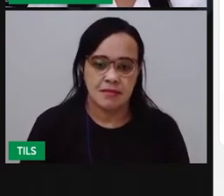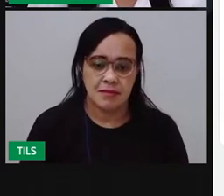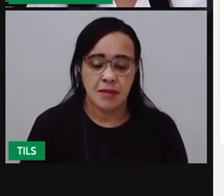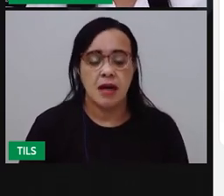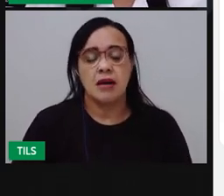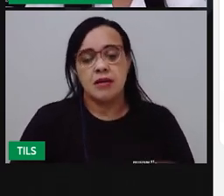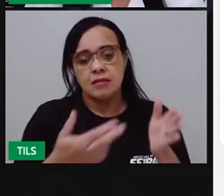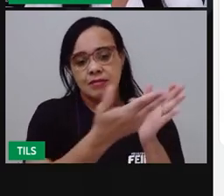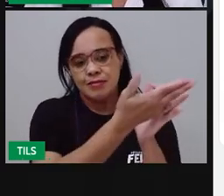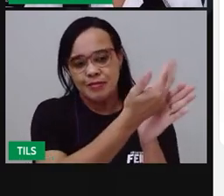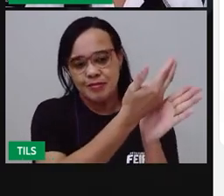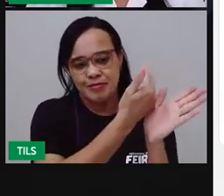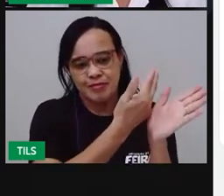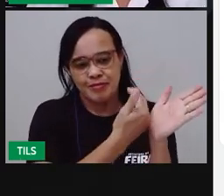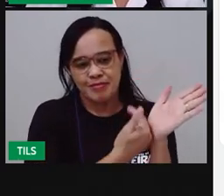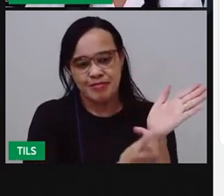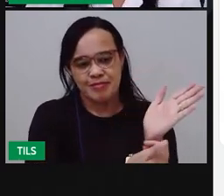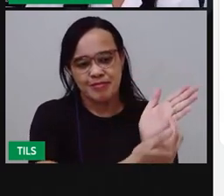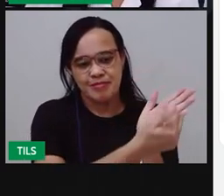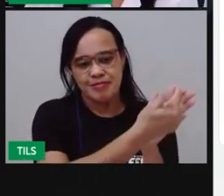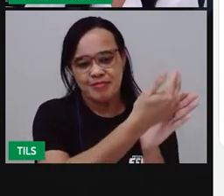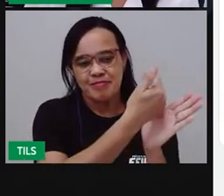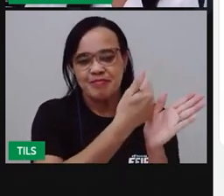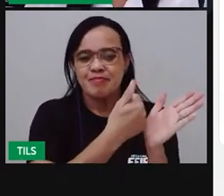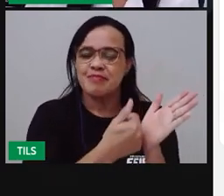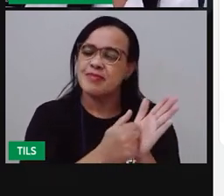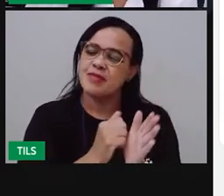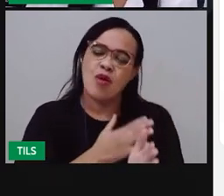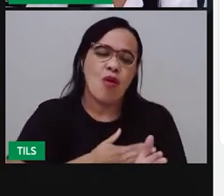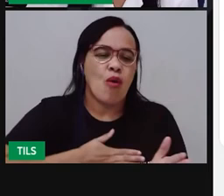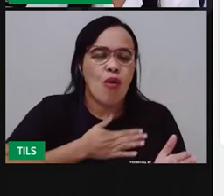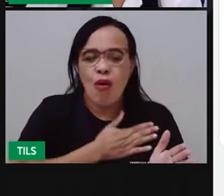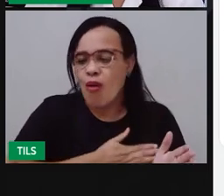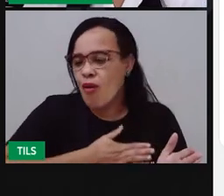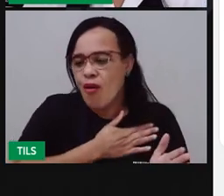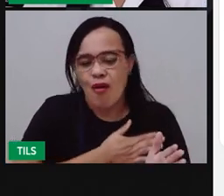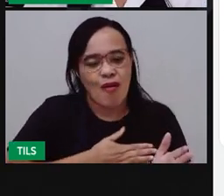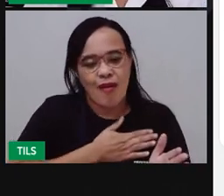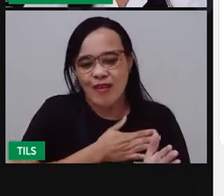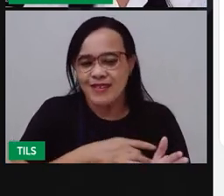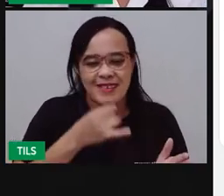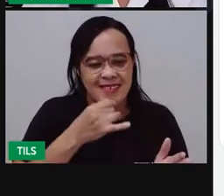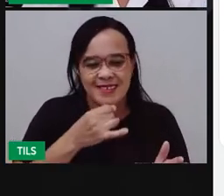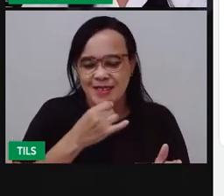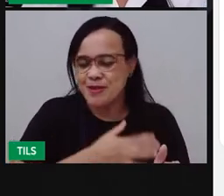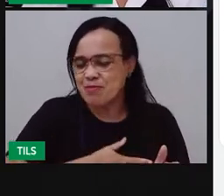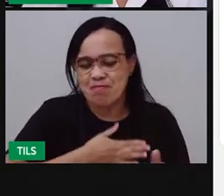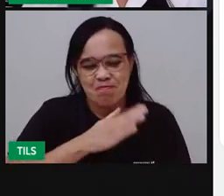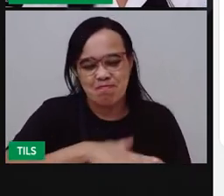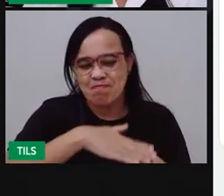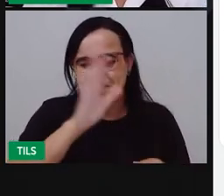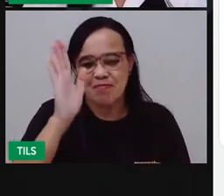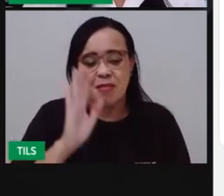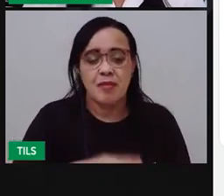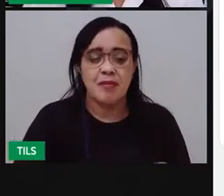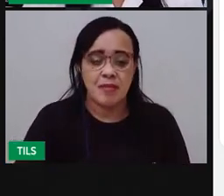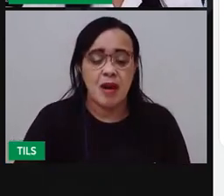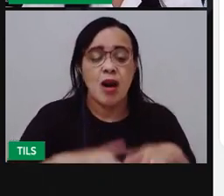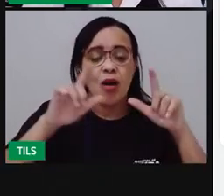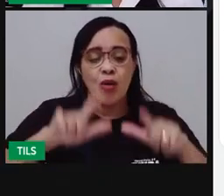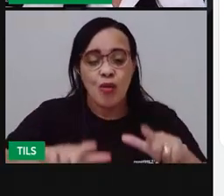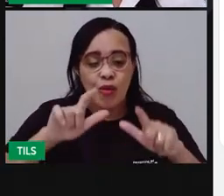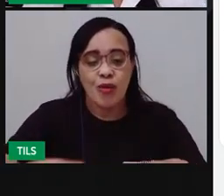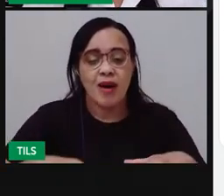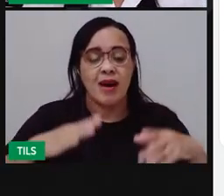começar a desenhar. Eu, por exemplo, um lugar que eu gosto muito aqui em Feira de Santana é a Igreja Senhor dos